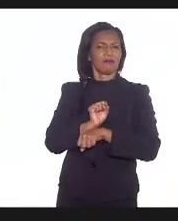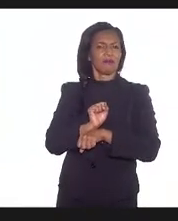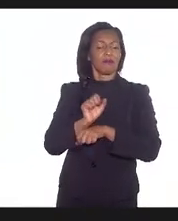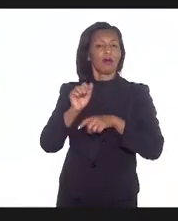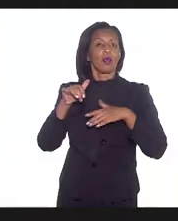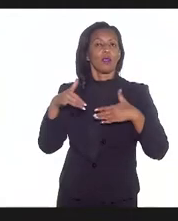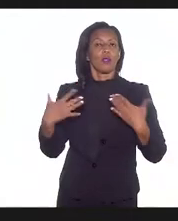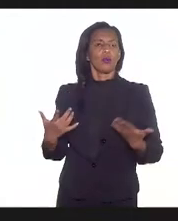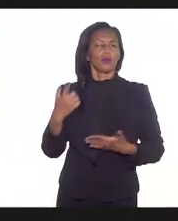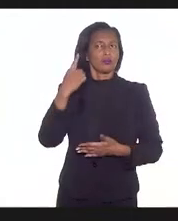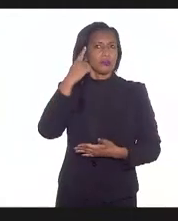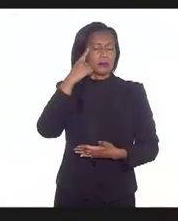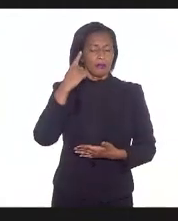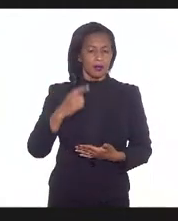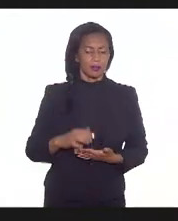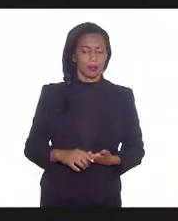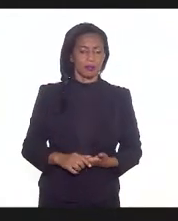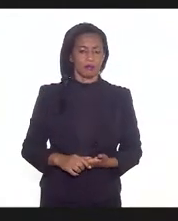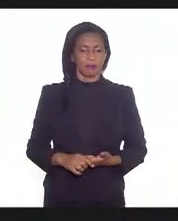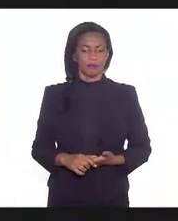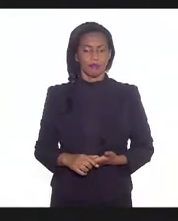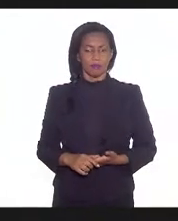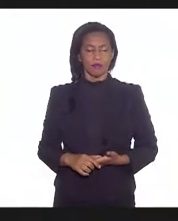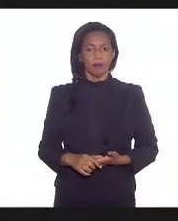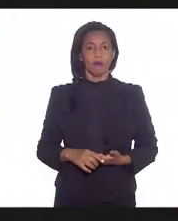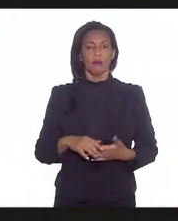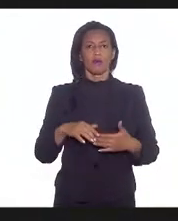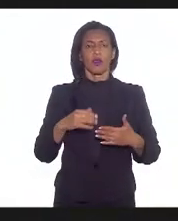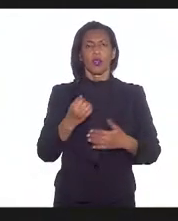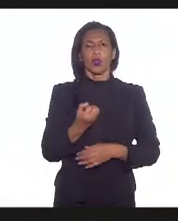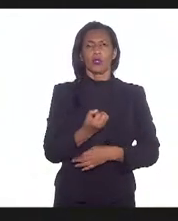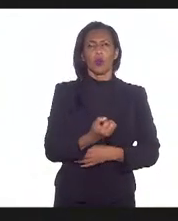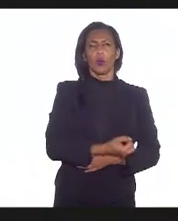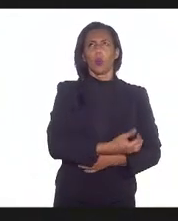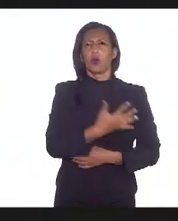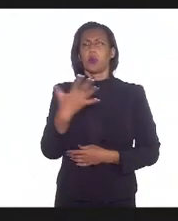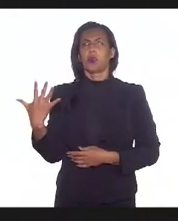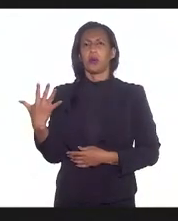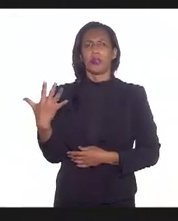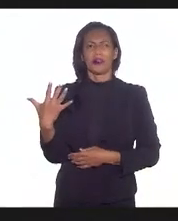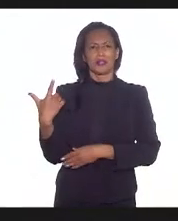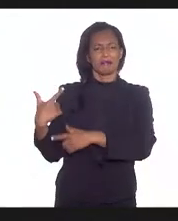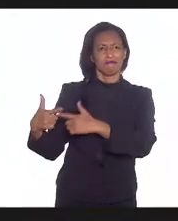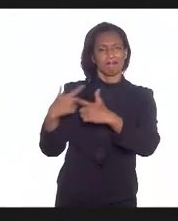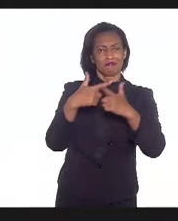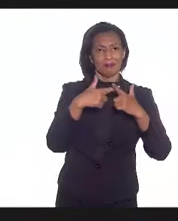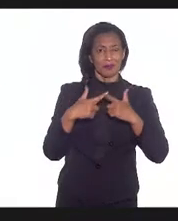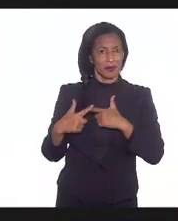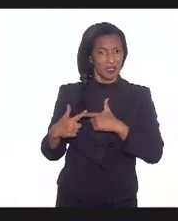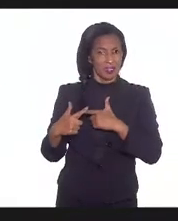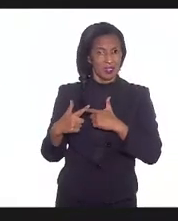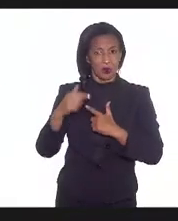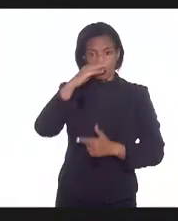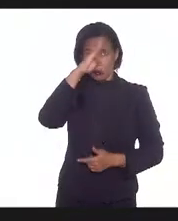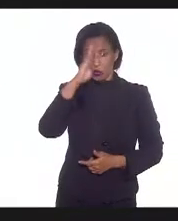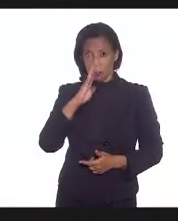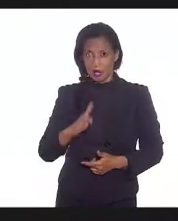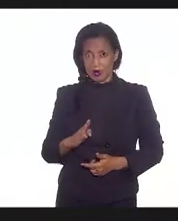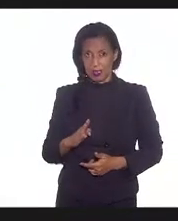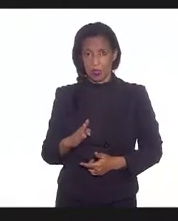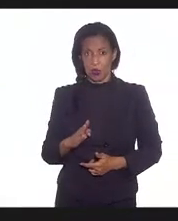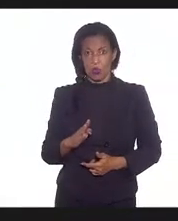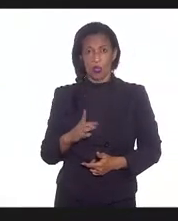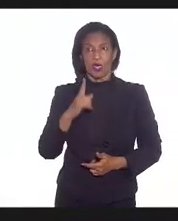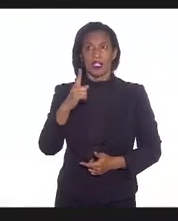coloca, nós temos X milhões de casos no Brasil e Y milhões de casos recuperados,